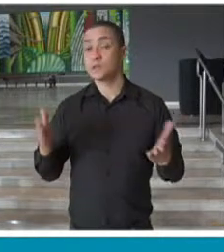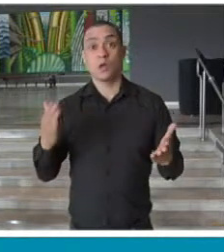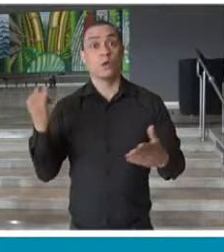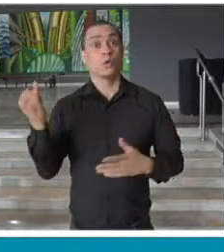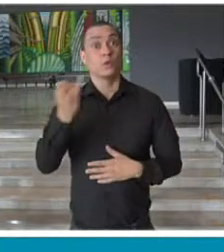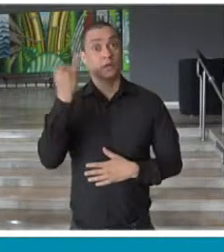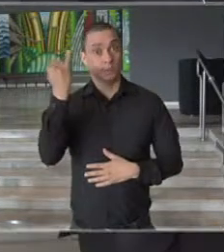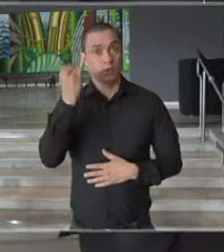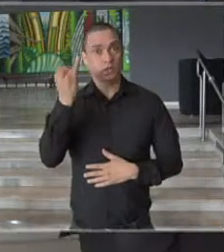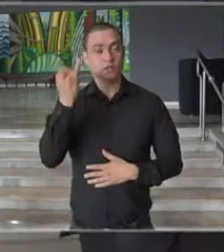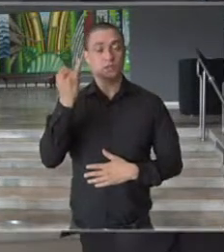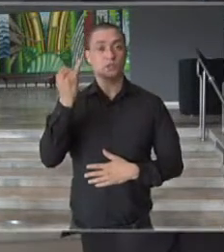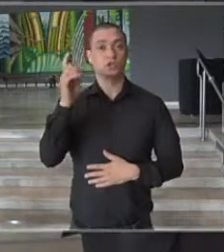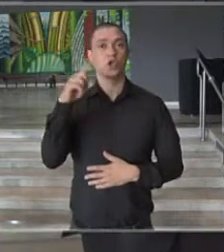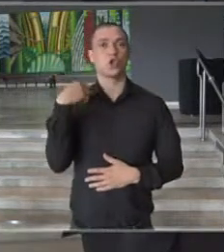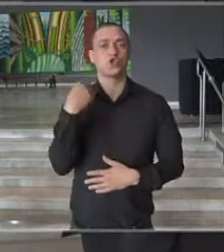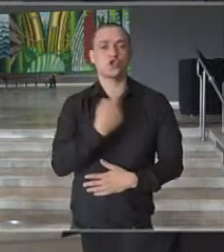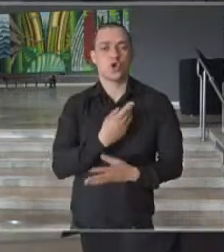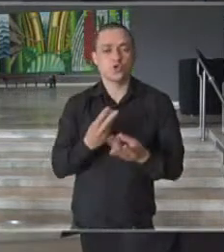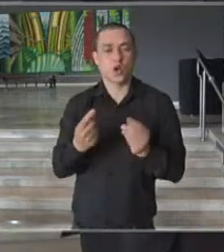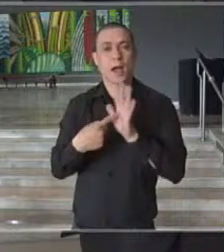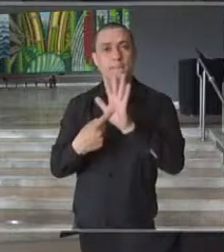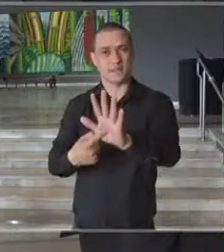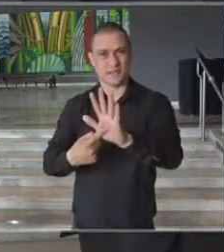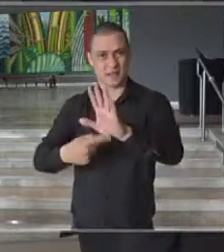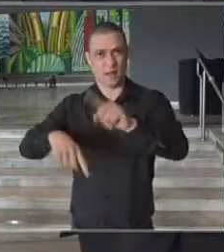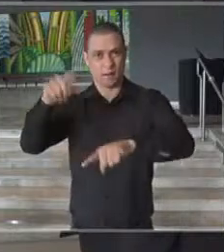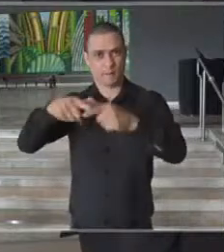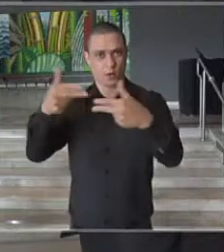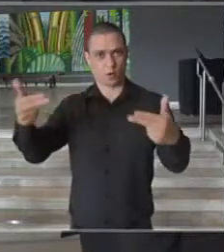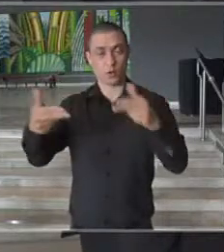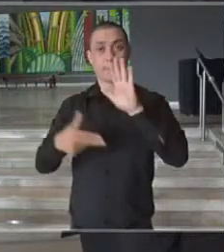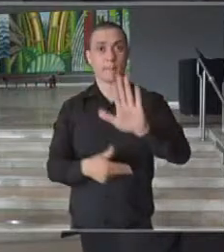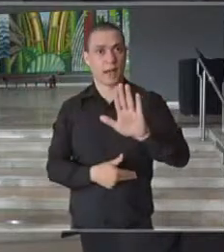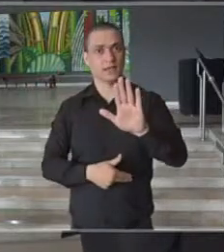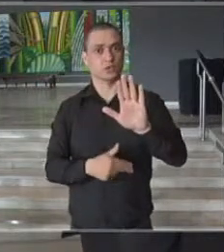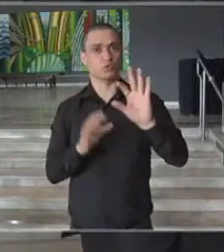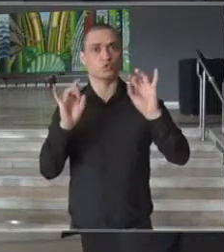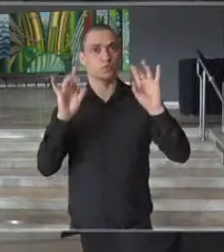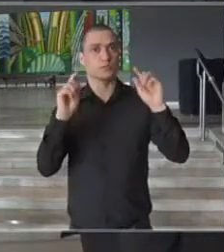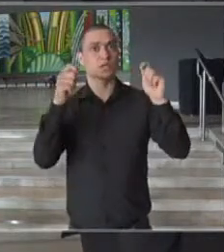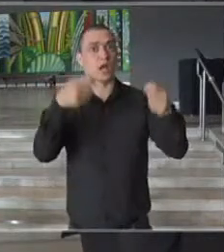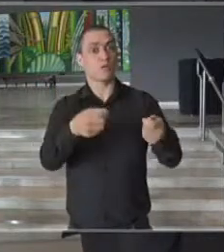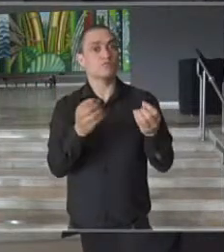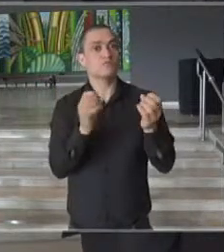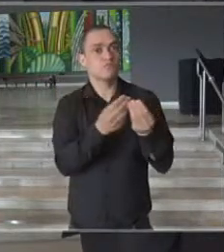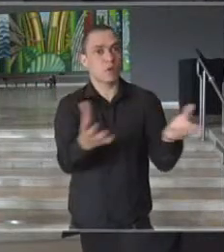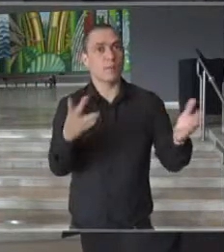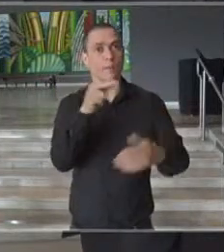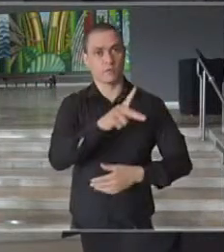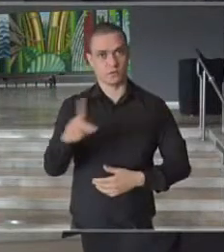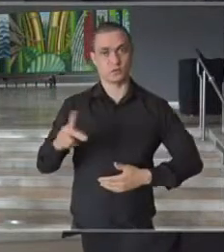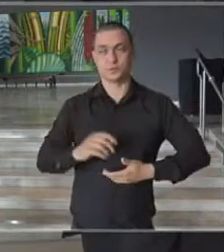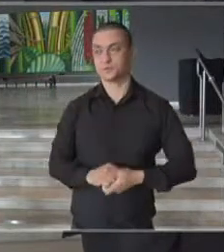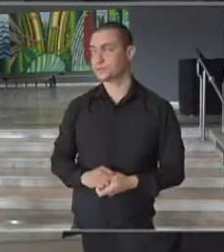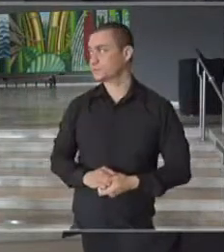que nós apresentemos todas as opções, mas com condições muito especiais aos nossos professores. Pode passar?